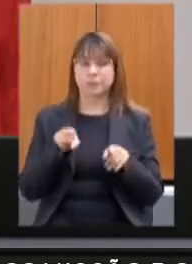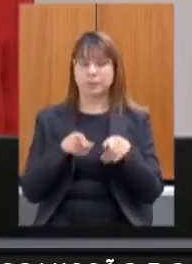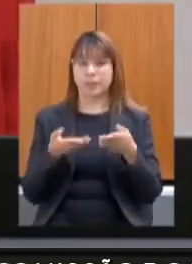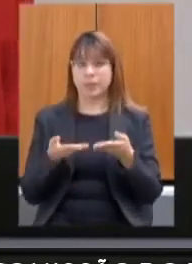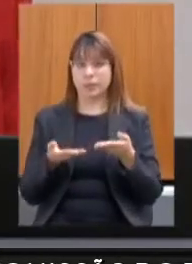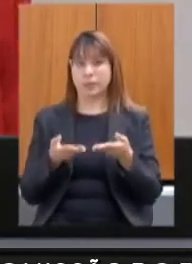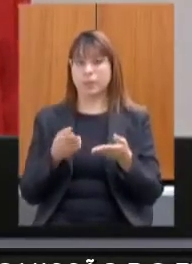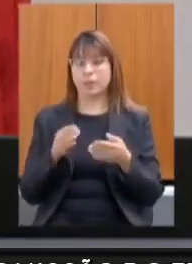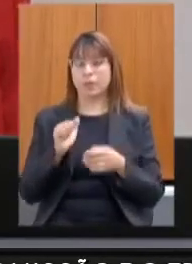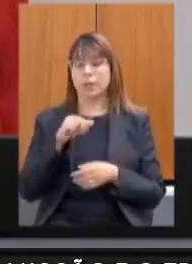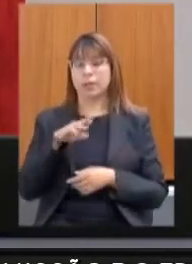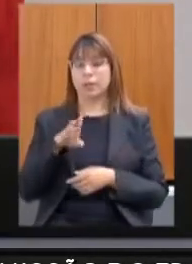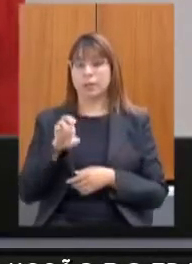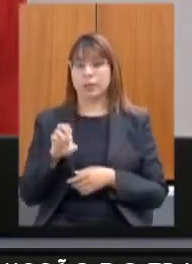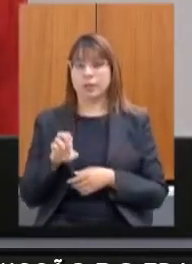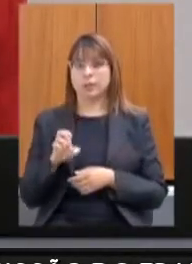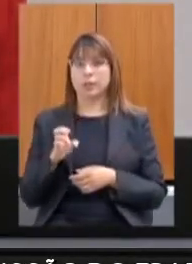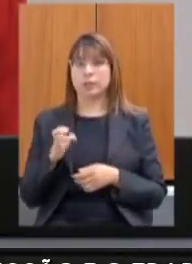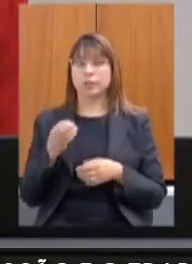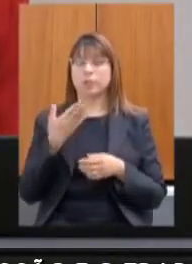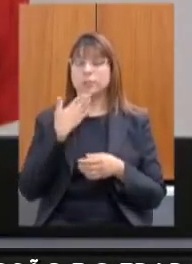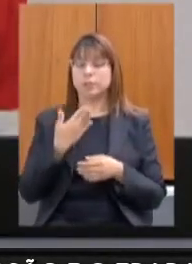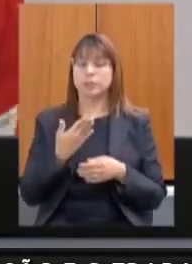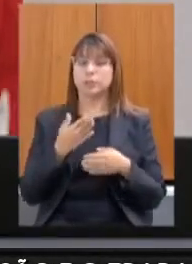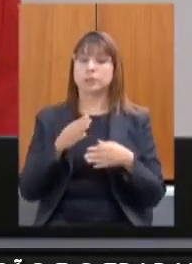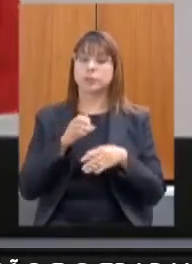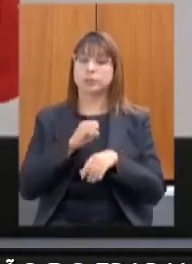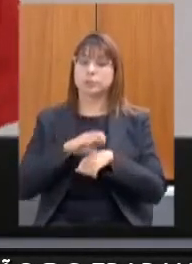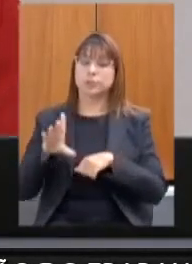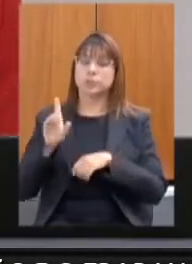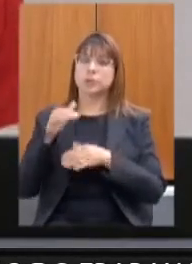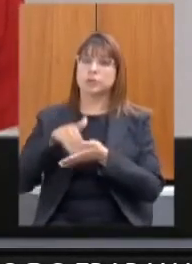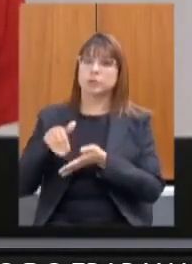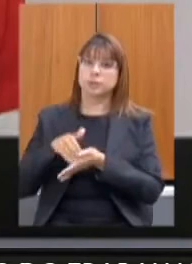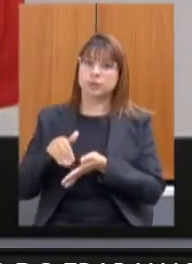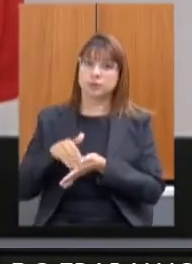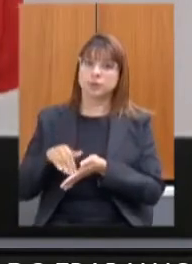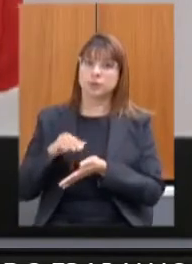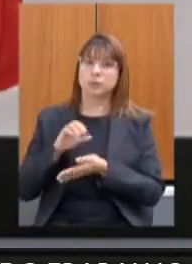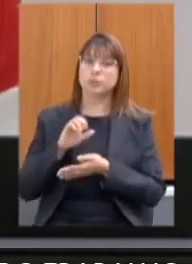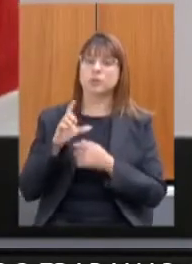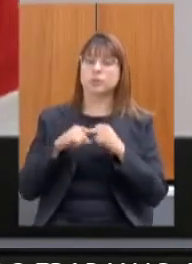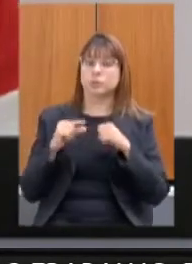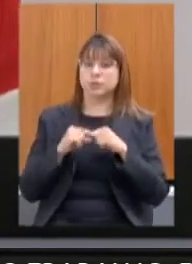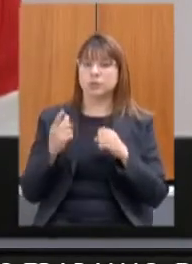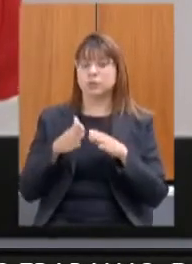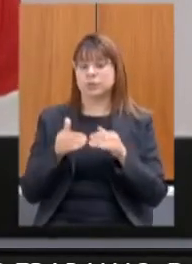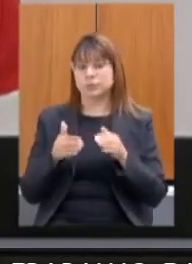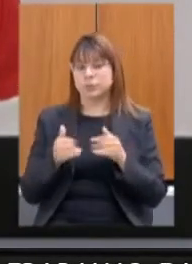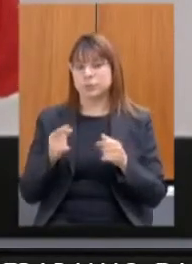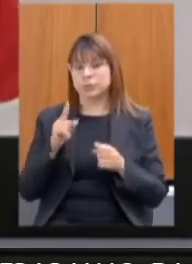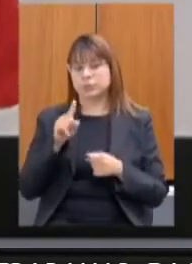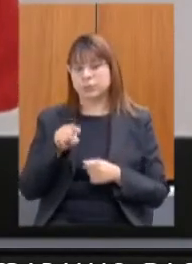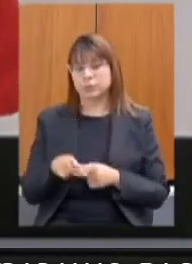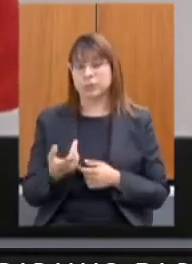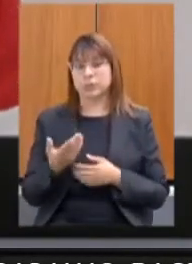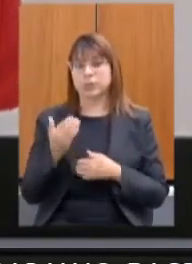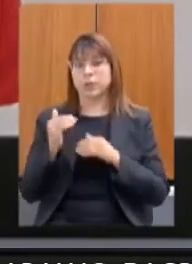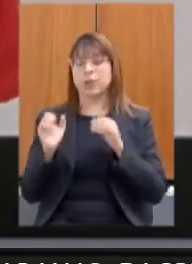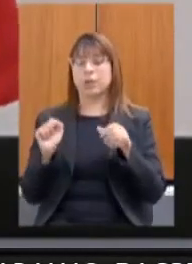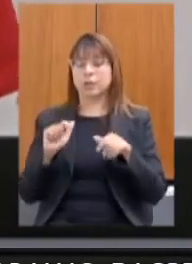Quintão que solicita que seja encaminhada a secretaria de estado desenvolvimento social pedido de informações detalhadas das ações